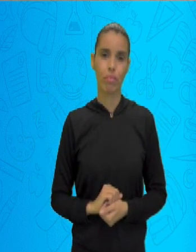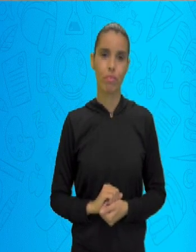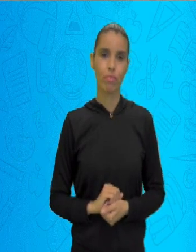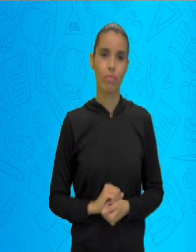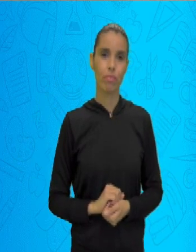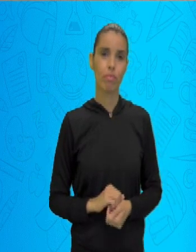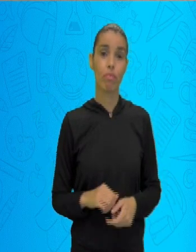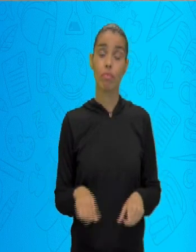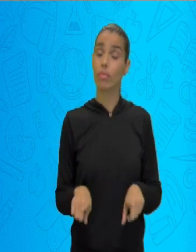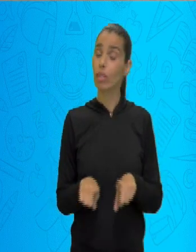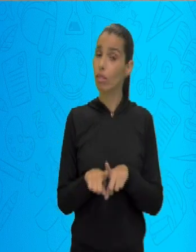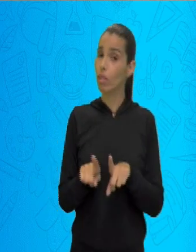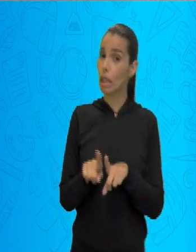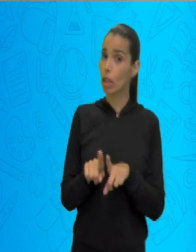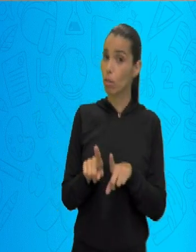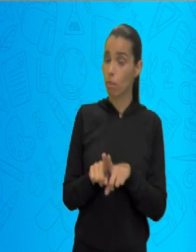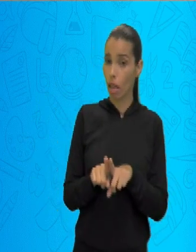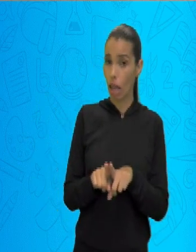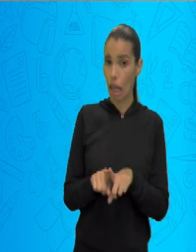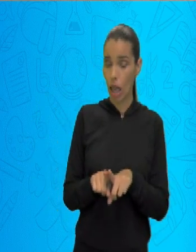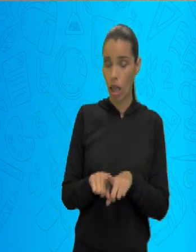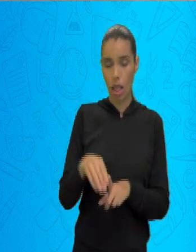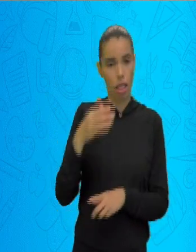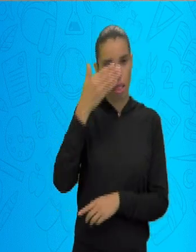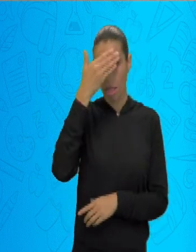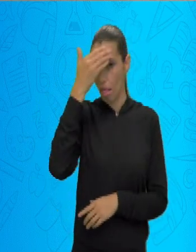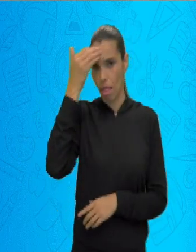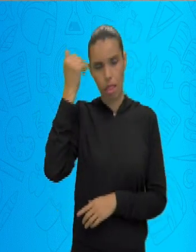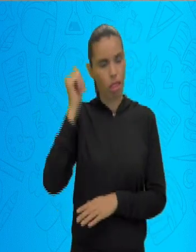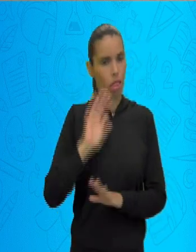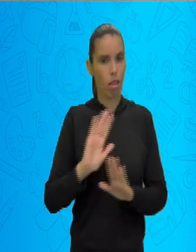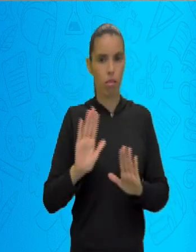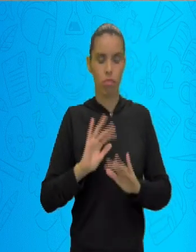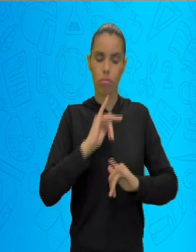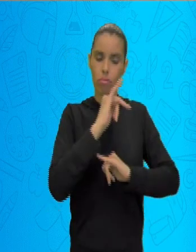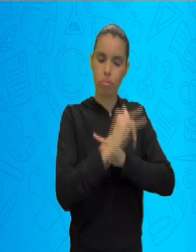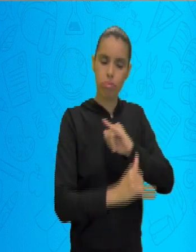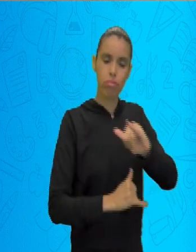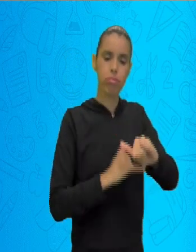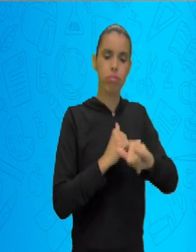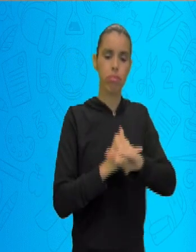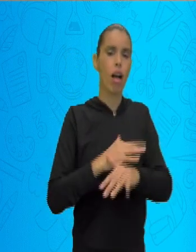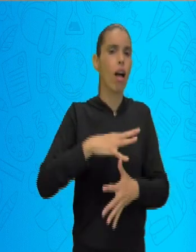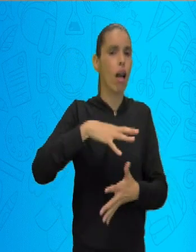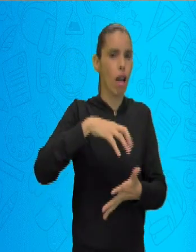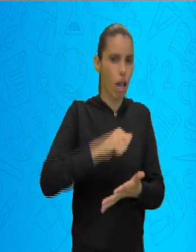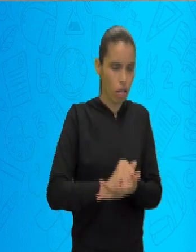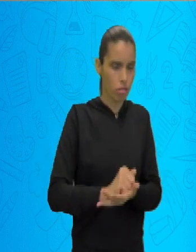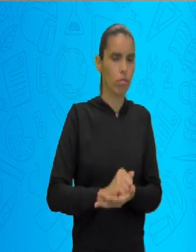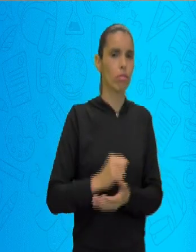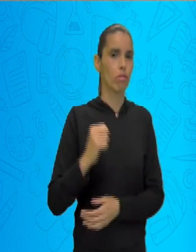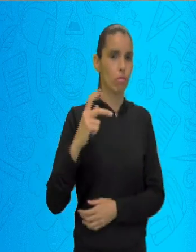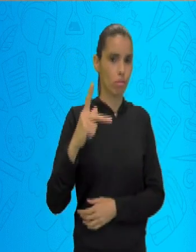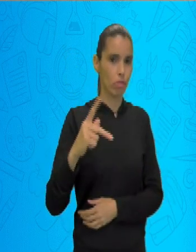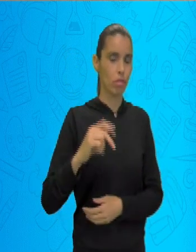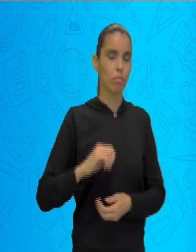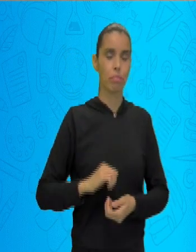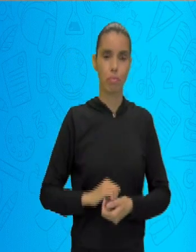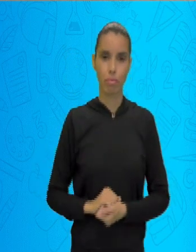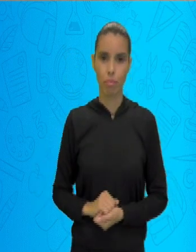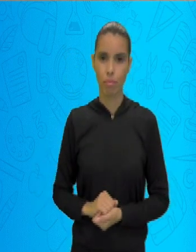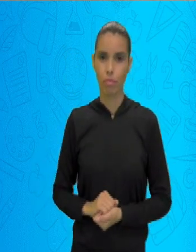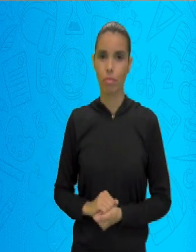tela. E, por favor, se inscreva no nosso canal no YouTube. Ok?